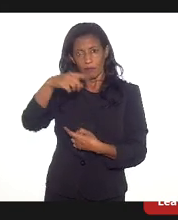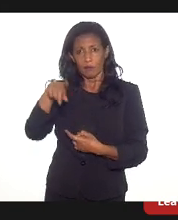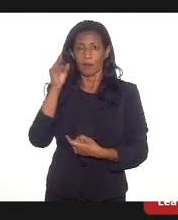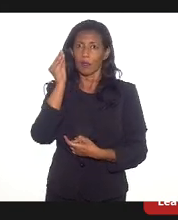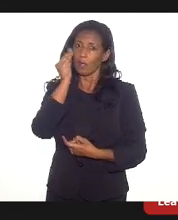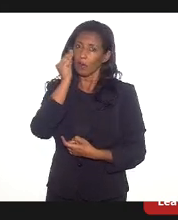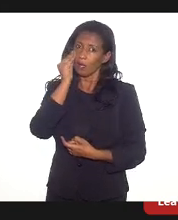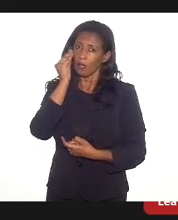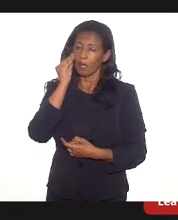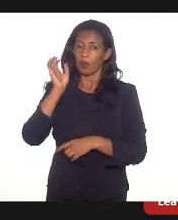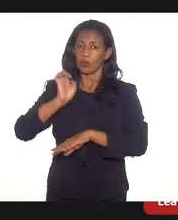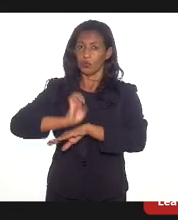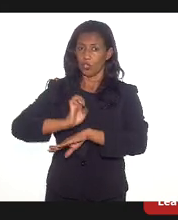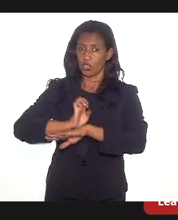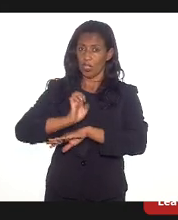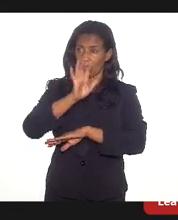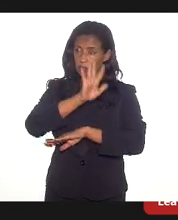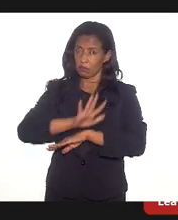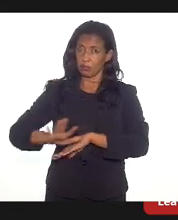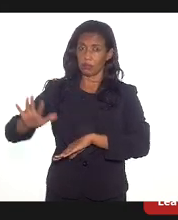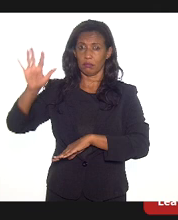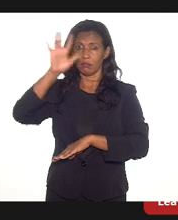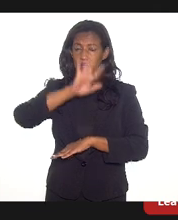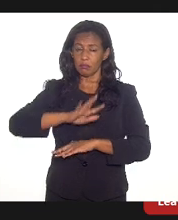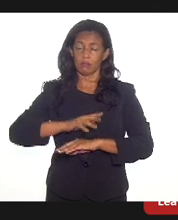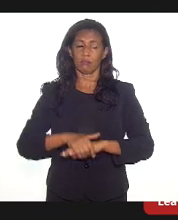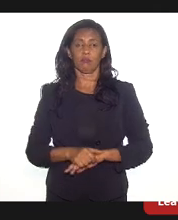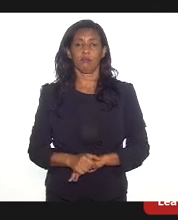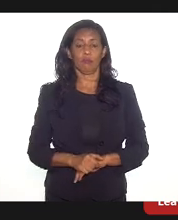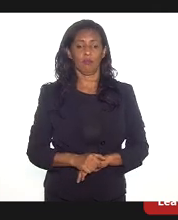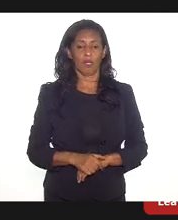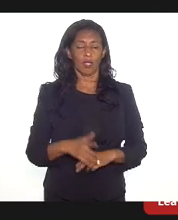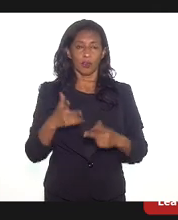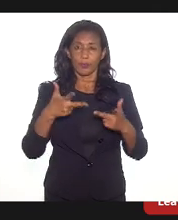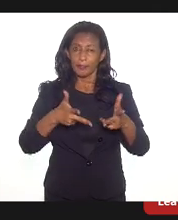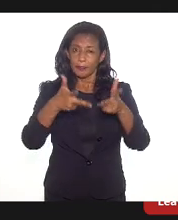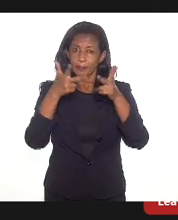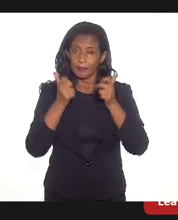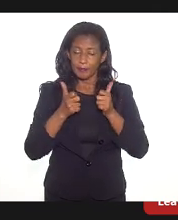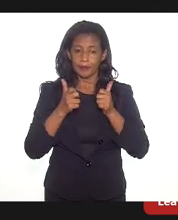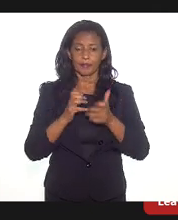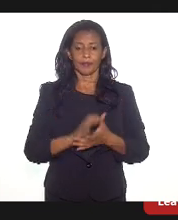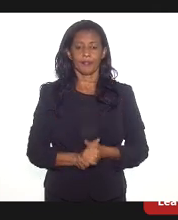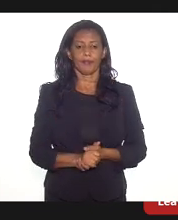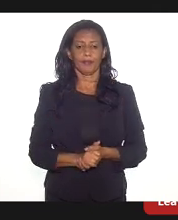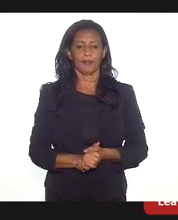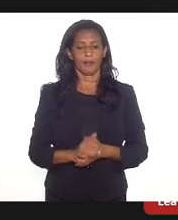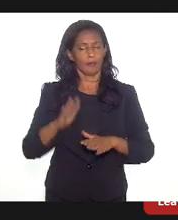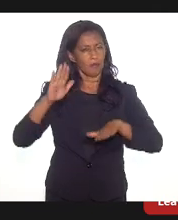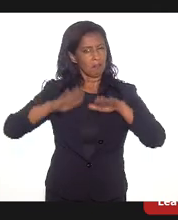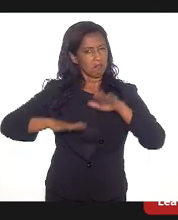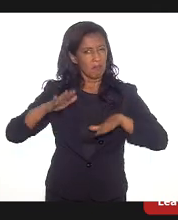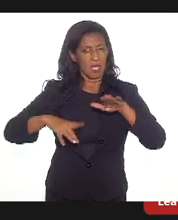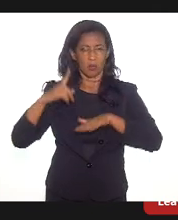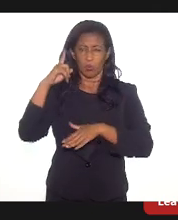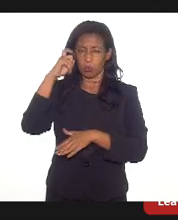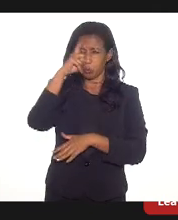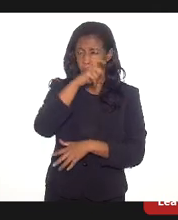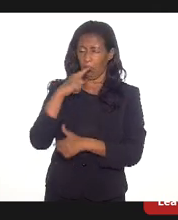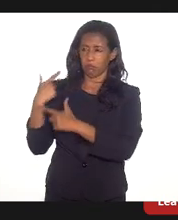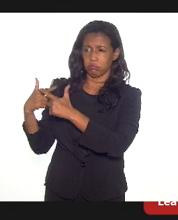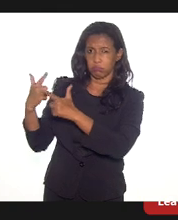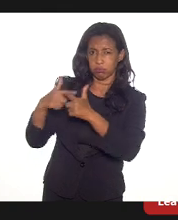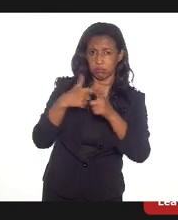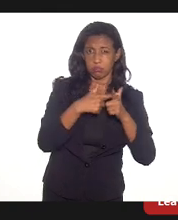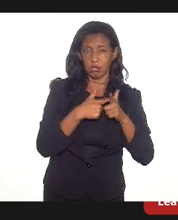no Estado inteiro. A gente percebe que, mesmo em meio de dificuldade, as